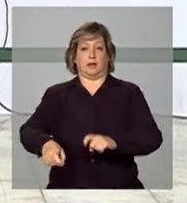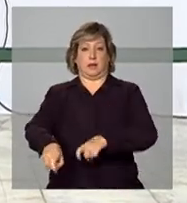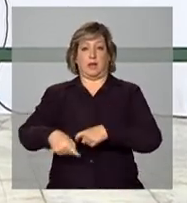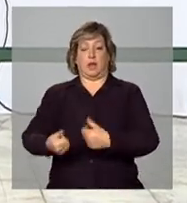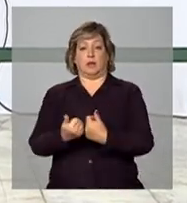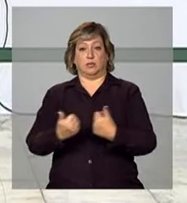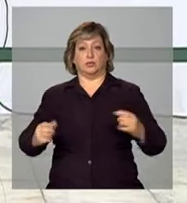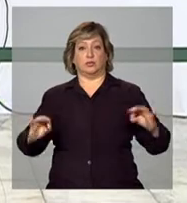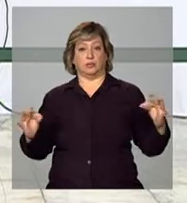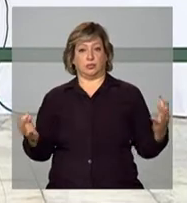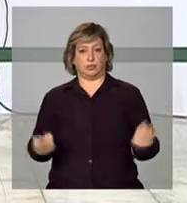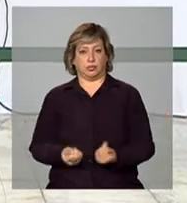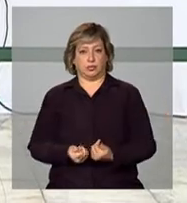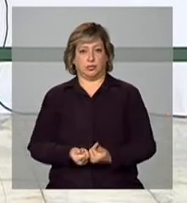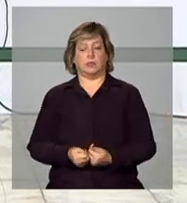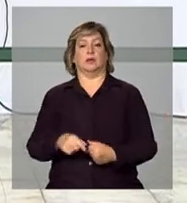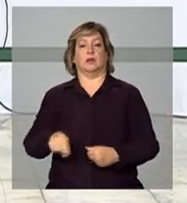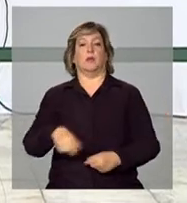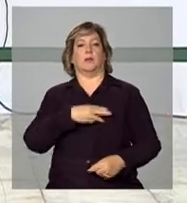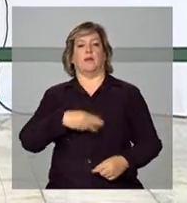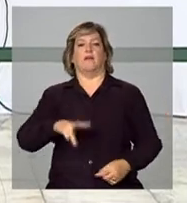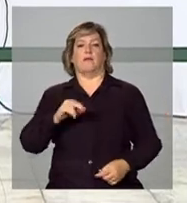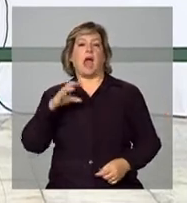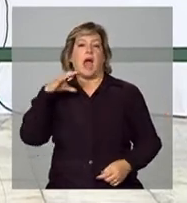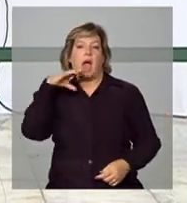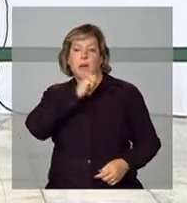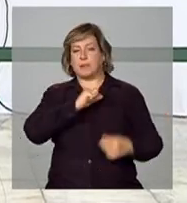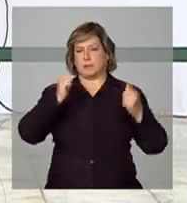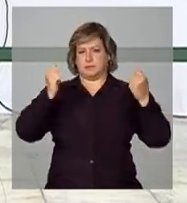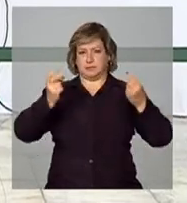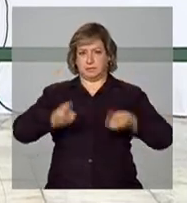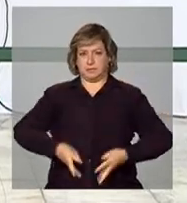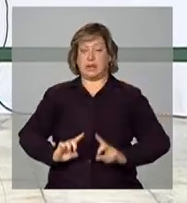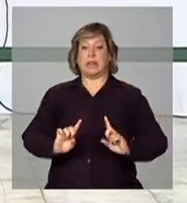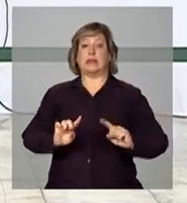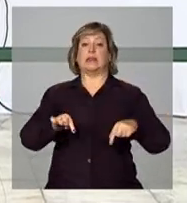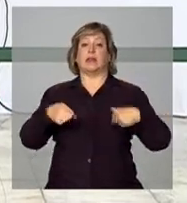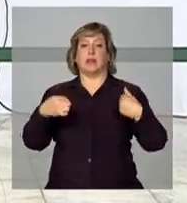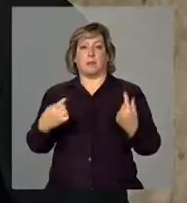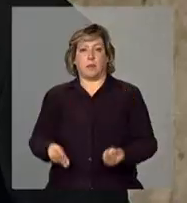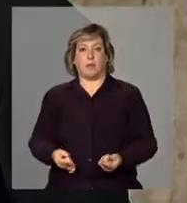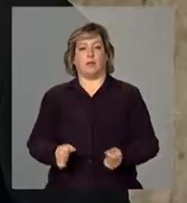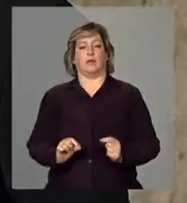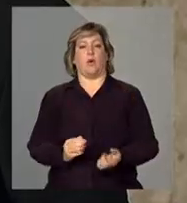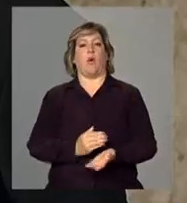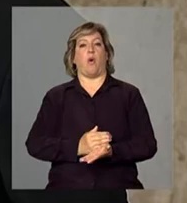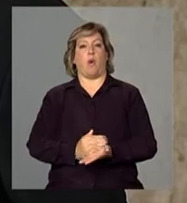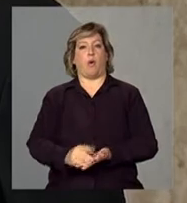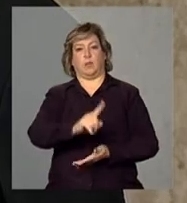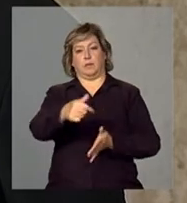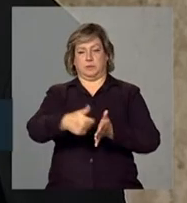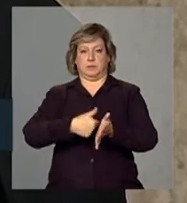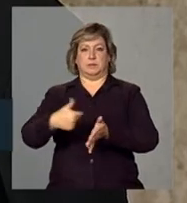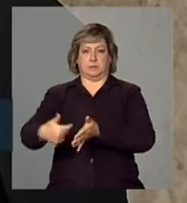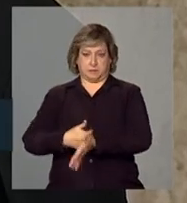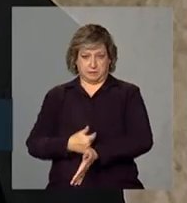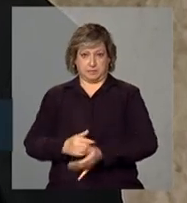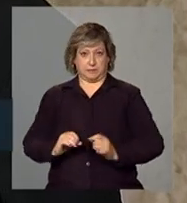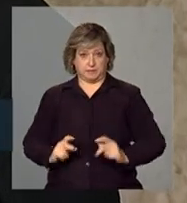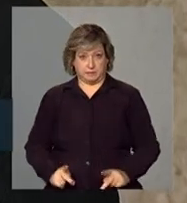assessores. O Ministro vai fazer uma rápida explanação e depois a gente vai iniciar a fase de perguntas.